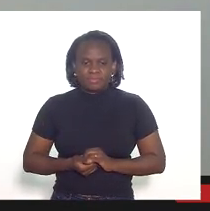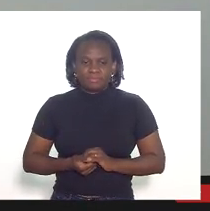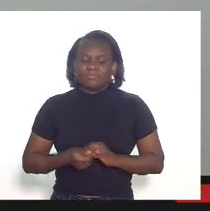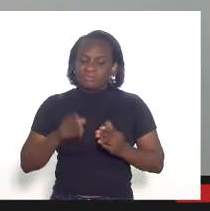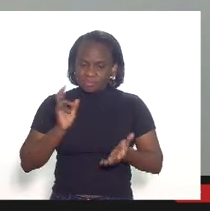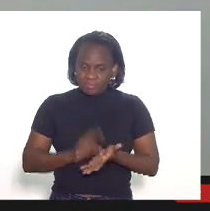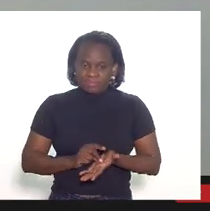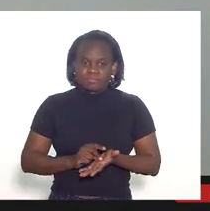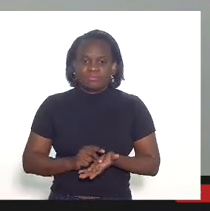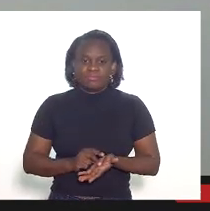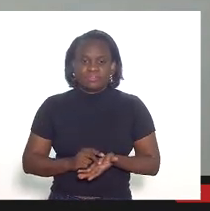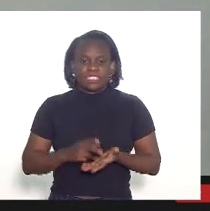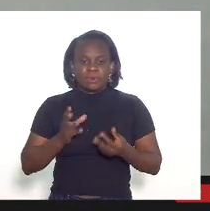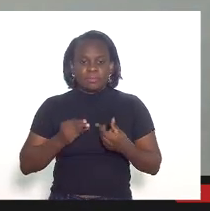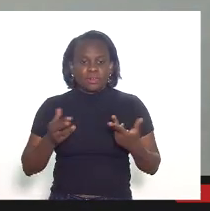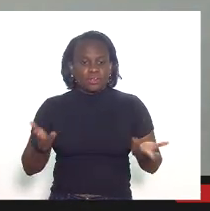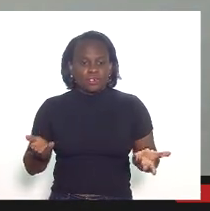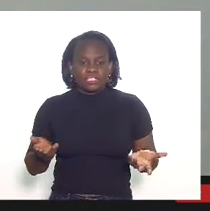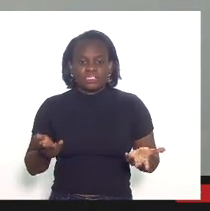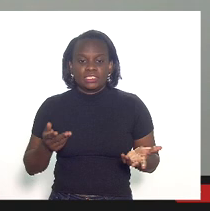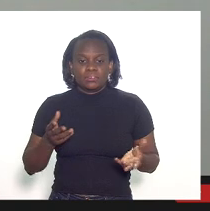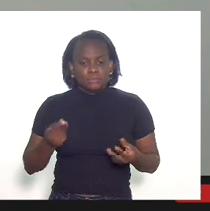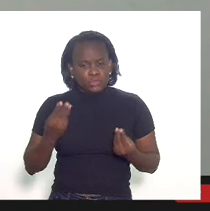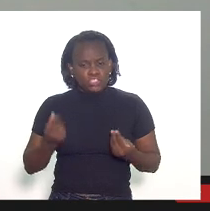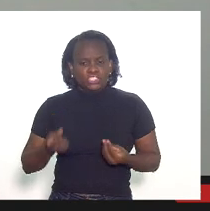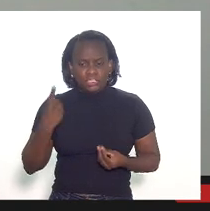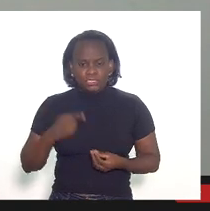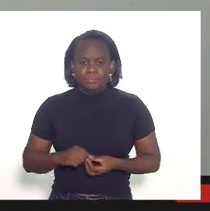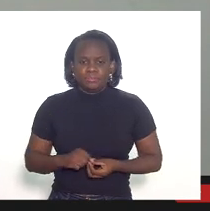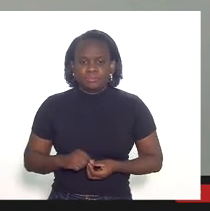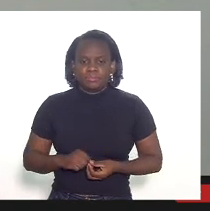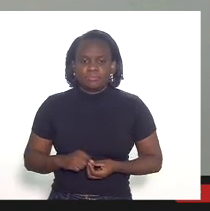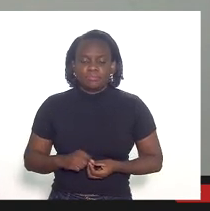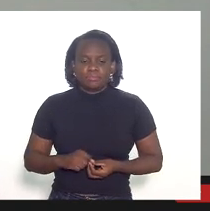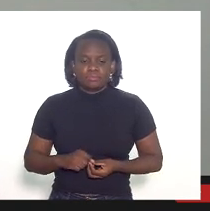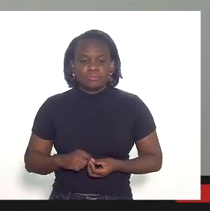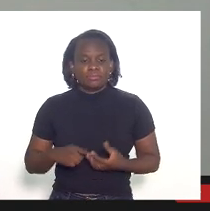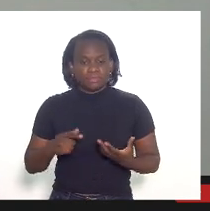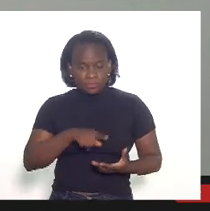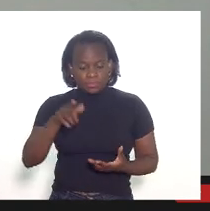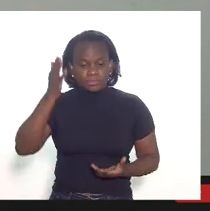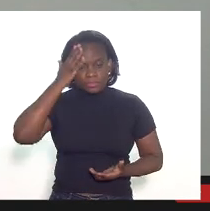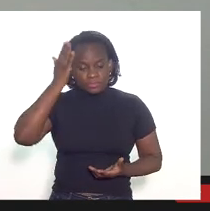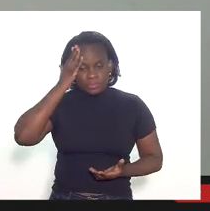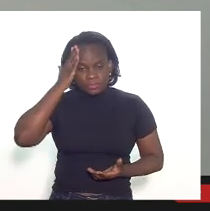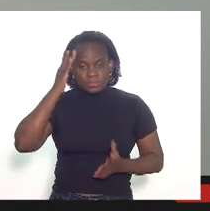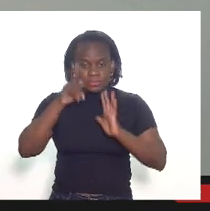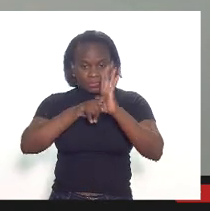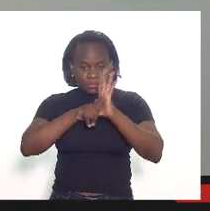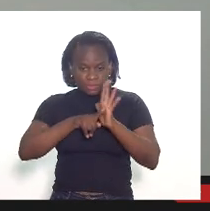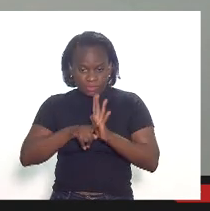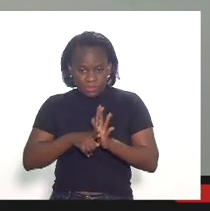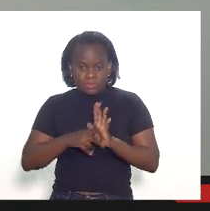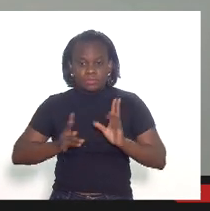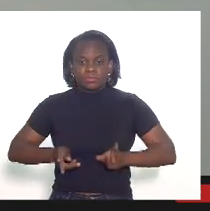realmente é uma coisa que nos causa extrema estranheza só para vocês saberem essa fiscalização está em curso ela está